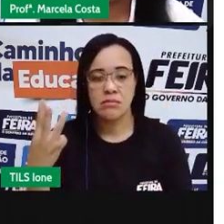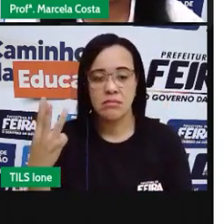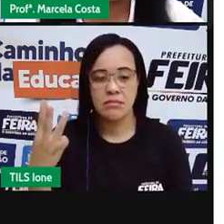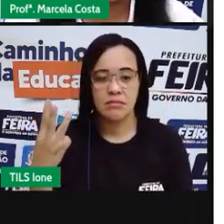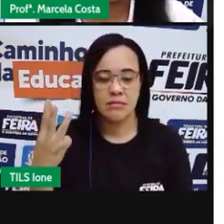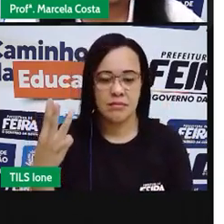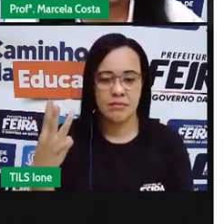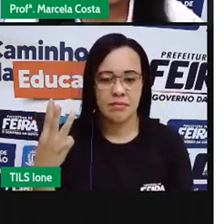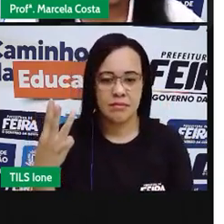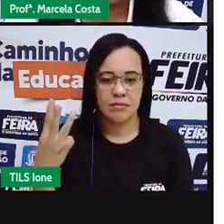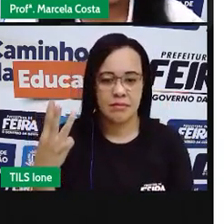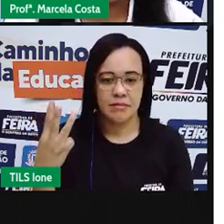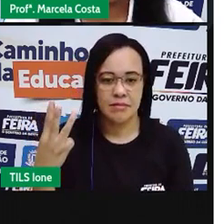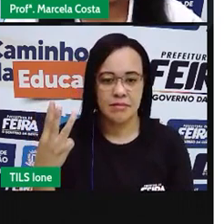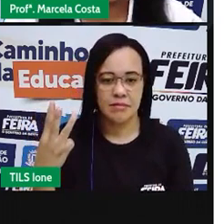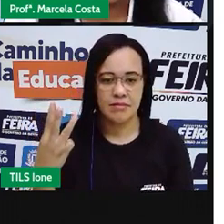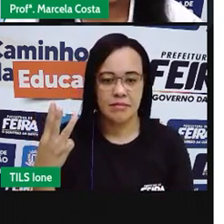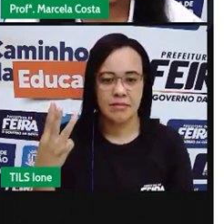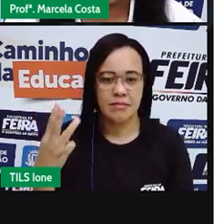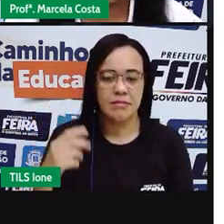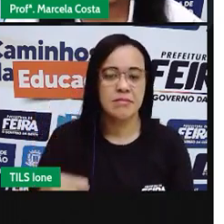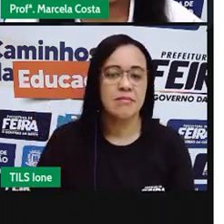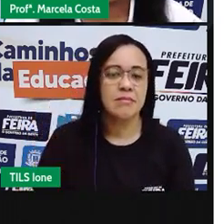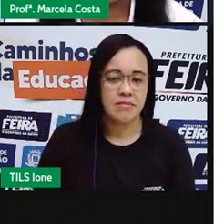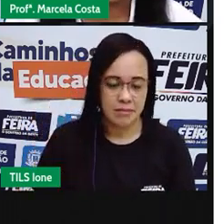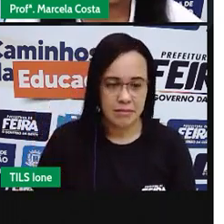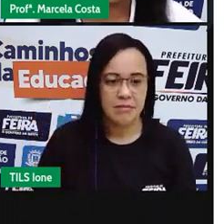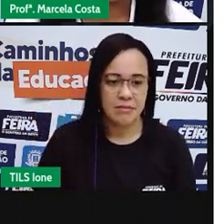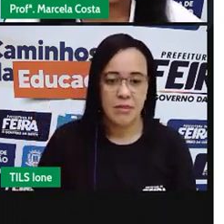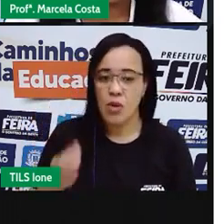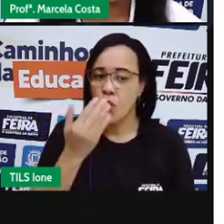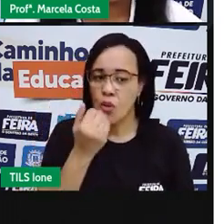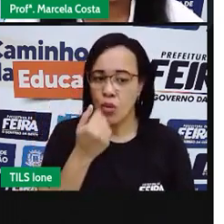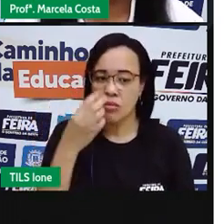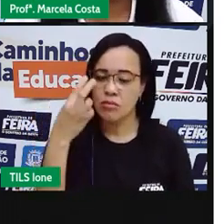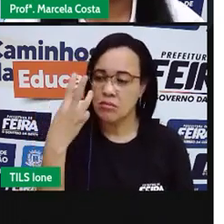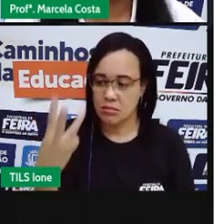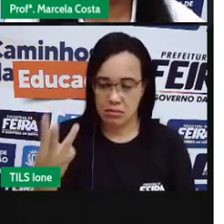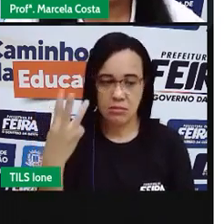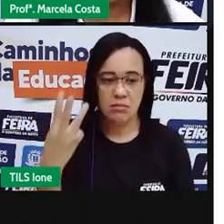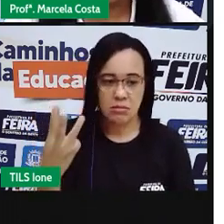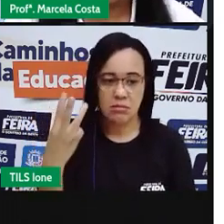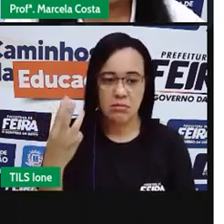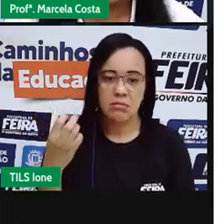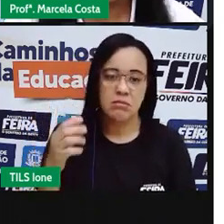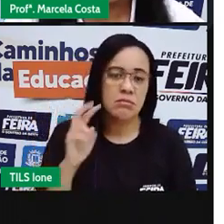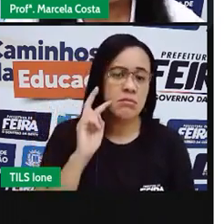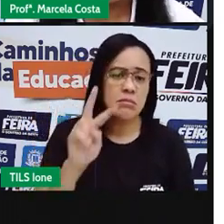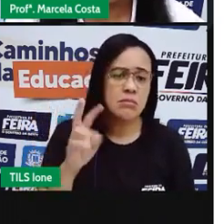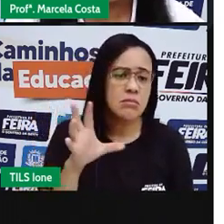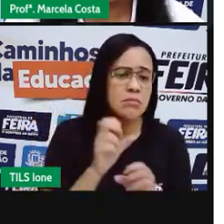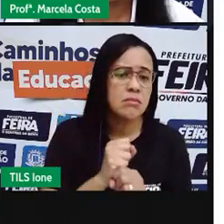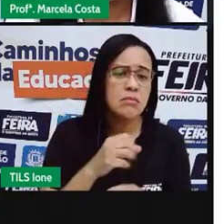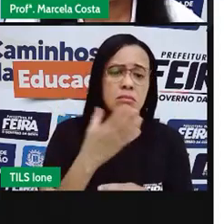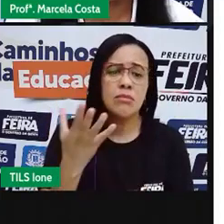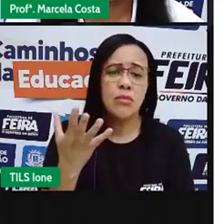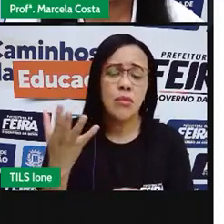comi três e três e cinco quantas